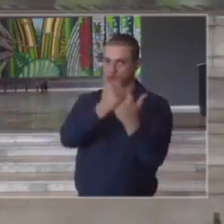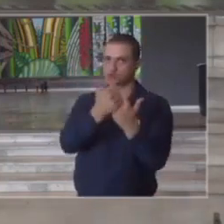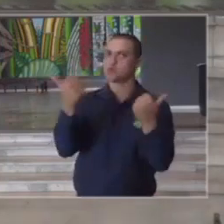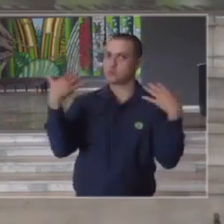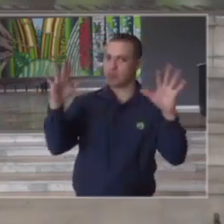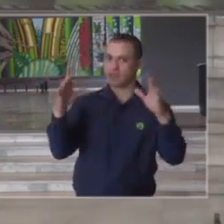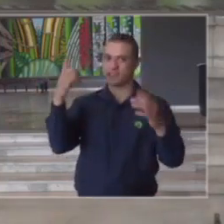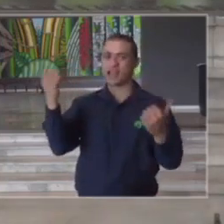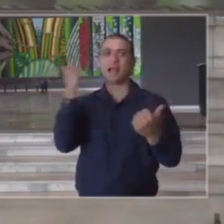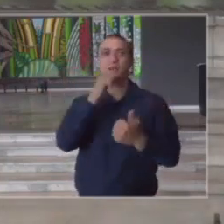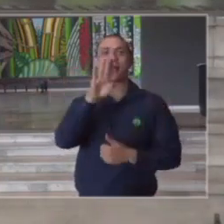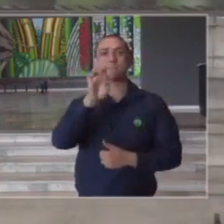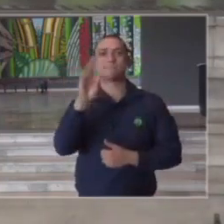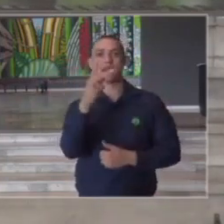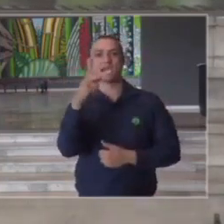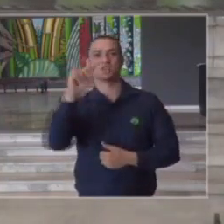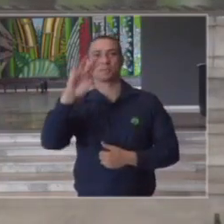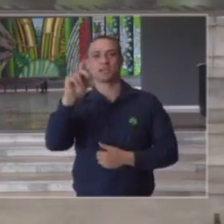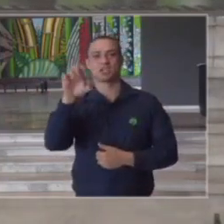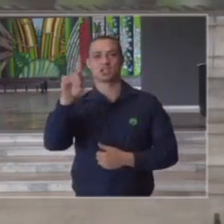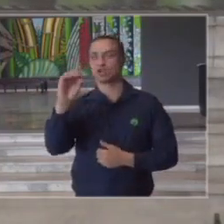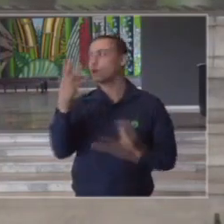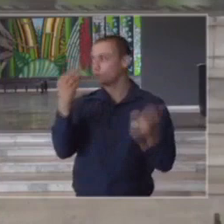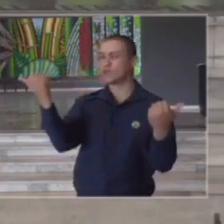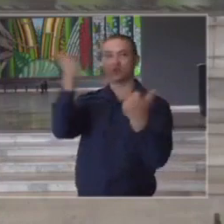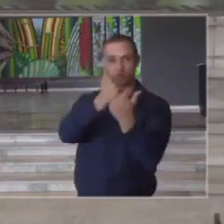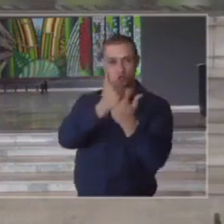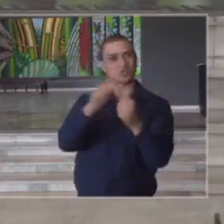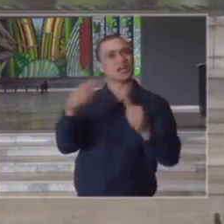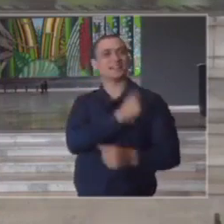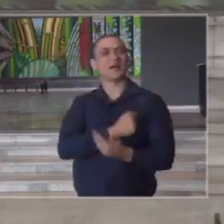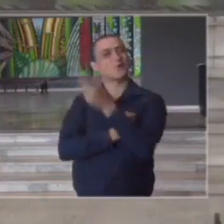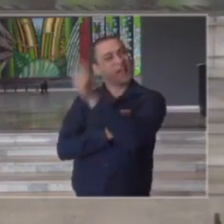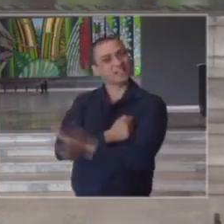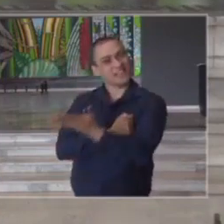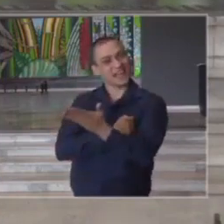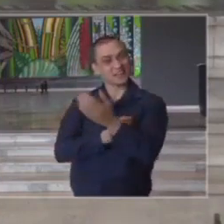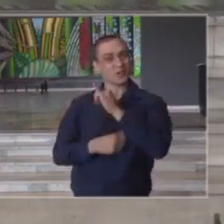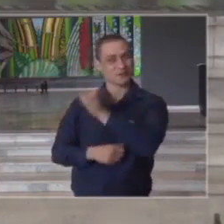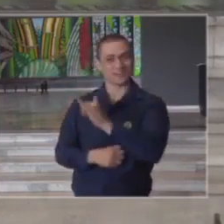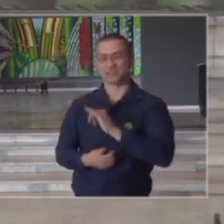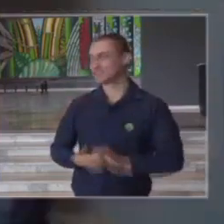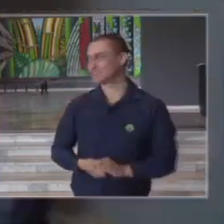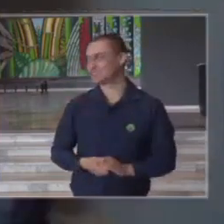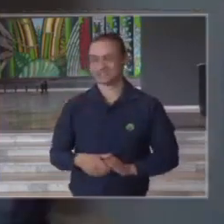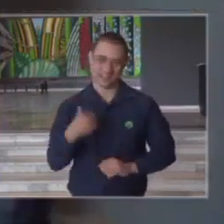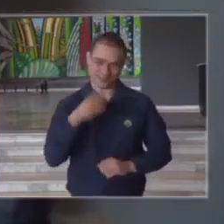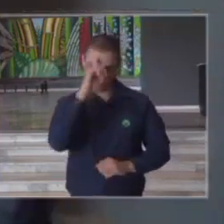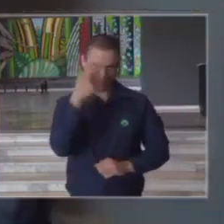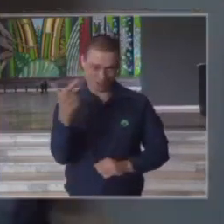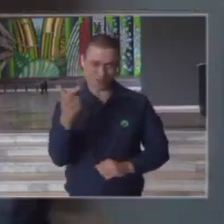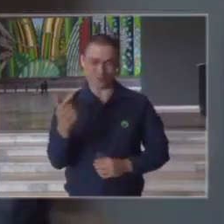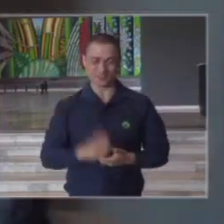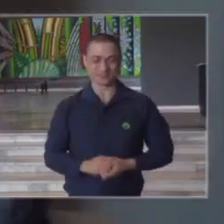nesses últimos dias pela Beth Pacheco e ela já deixa saudades aqui quero dizer isso para você não tenho dúvida